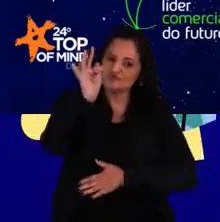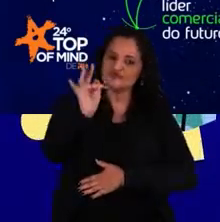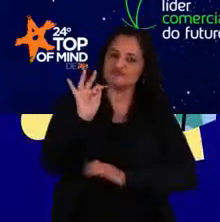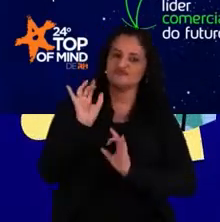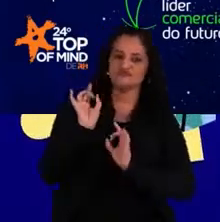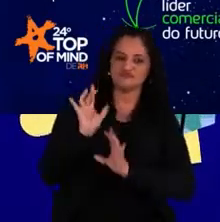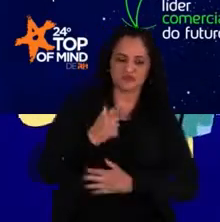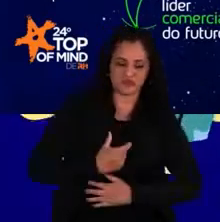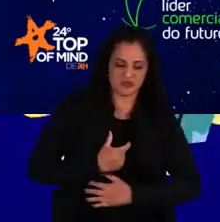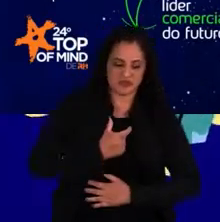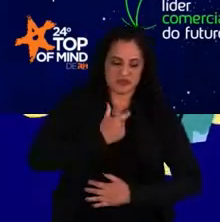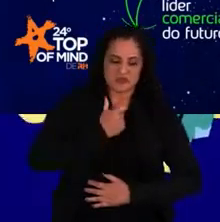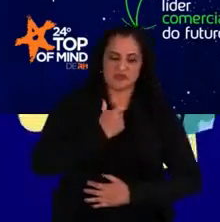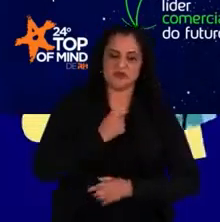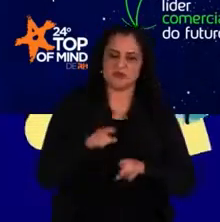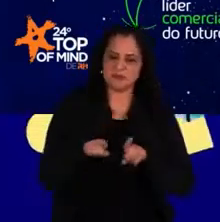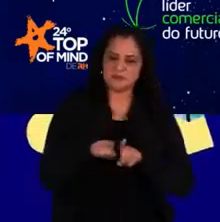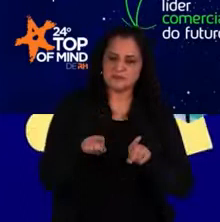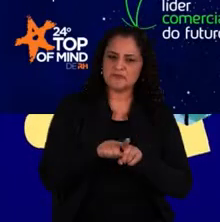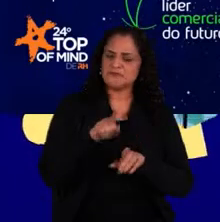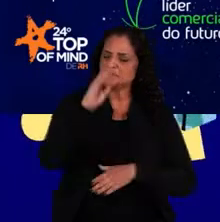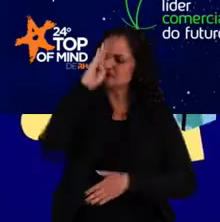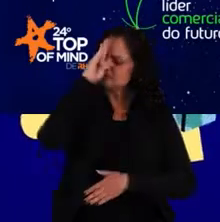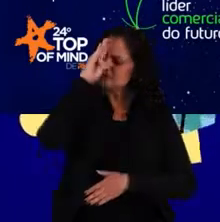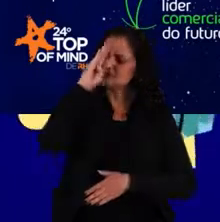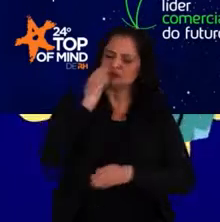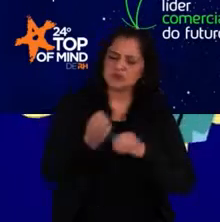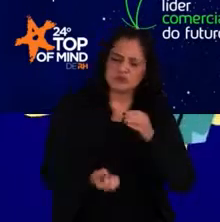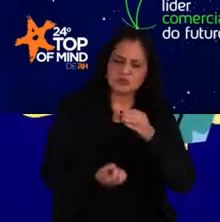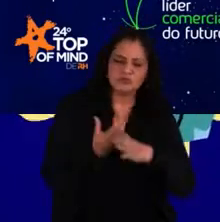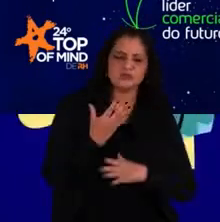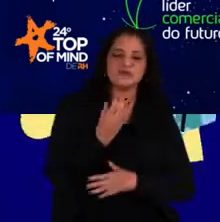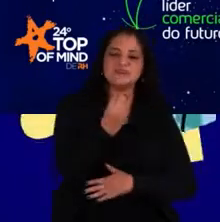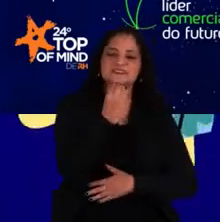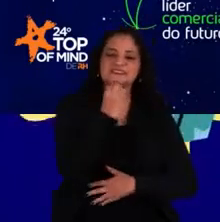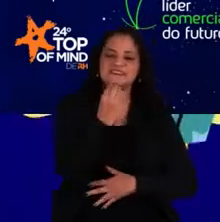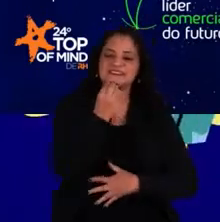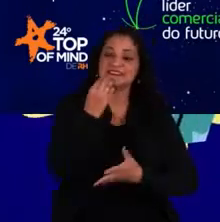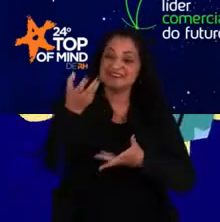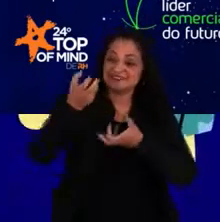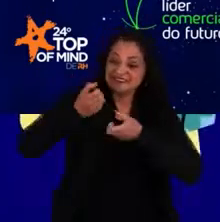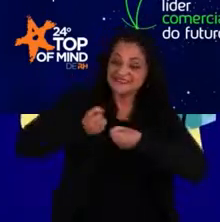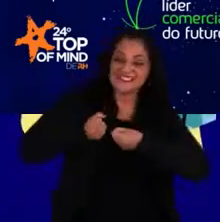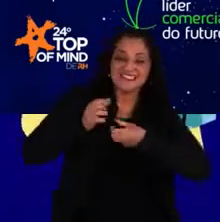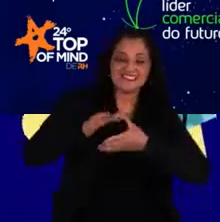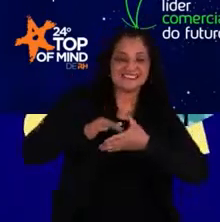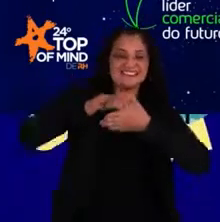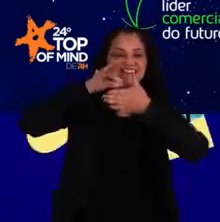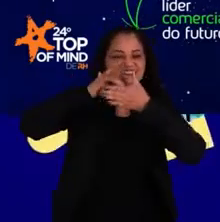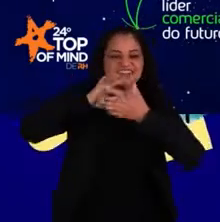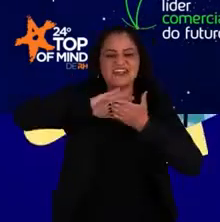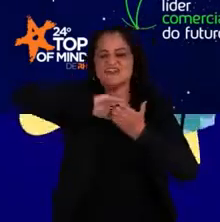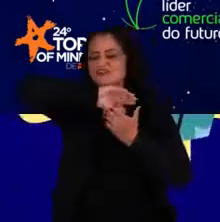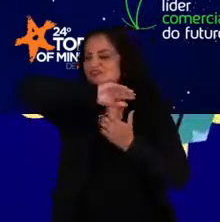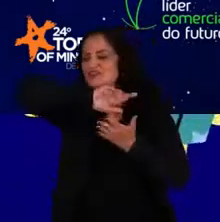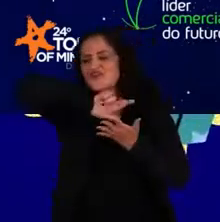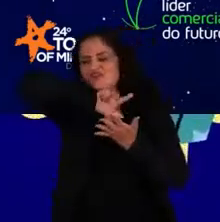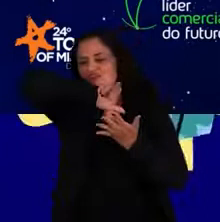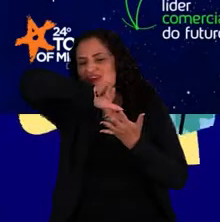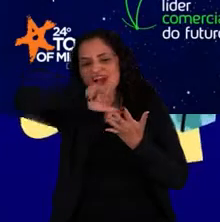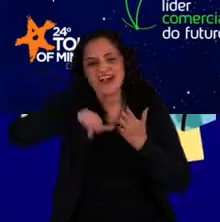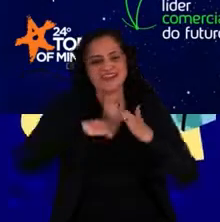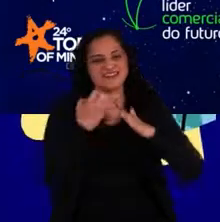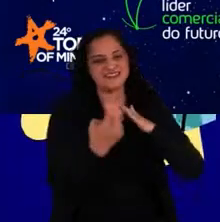Executivo e também Fundamentos, né? Onde a gente tem a oportunidade de receber lideranças de diversas organizações